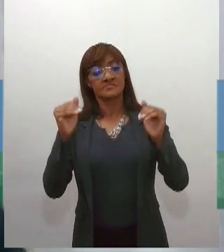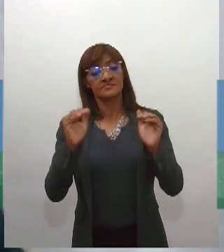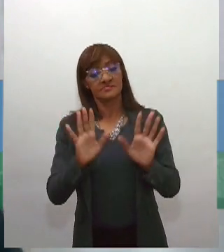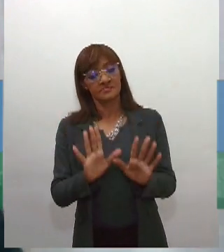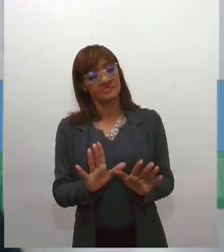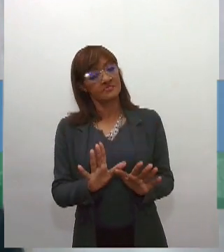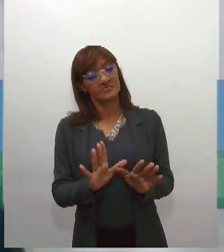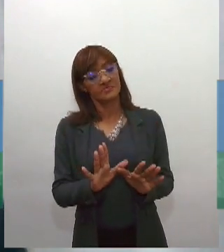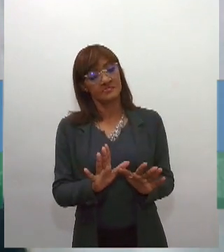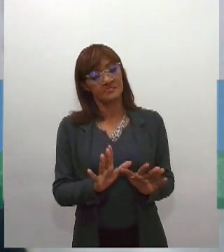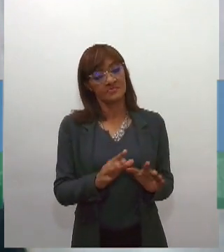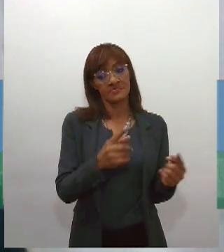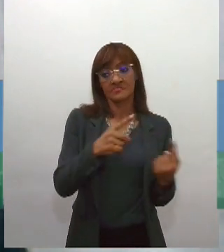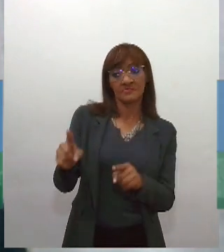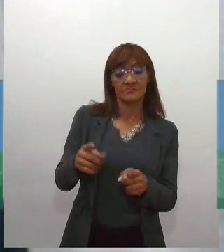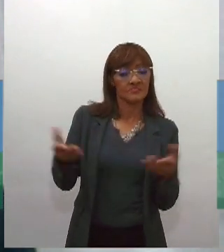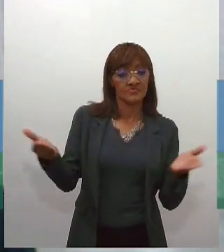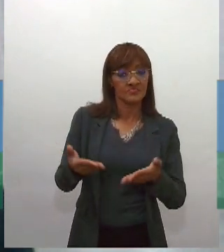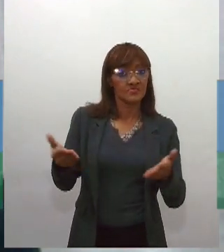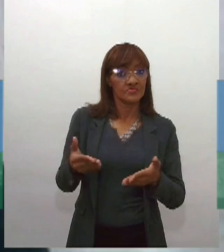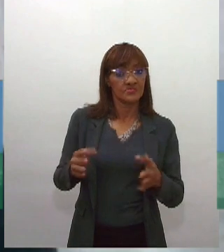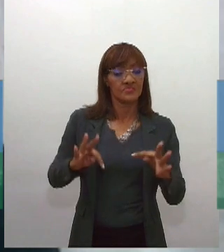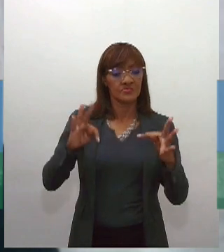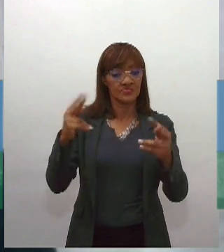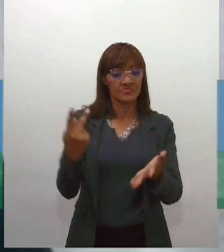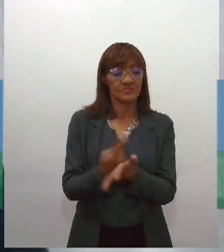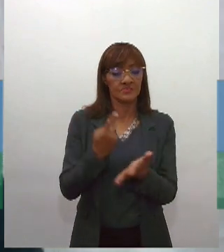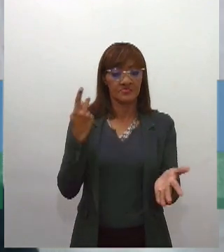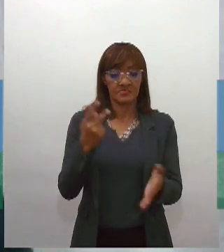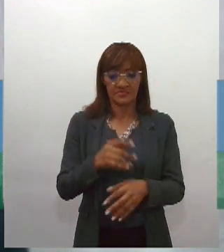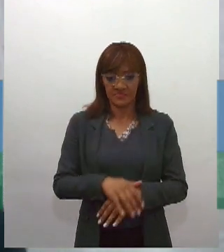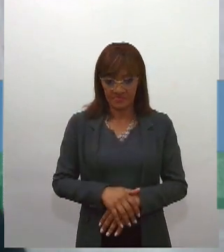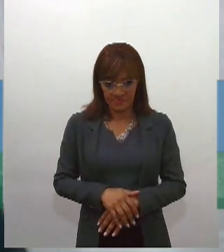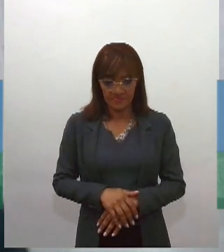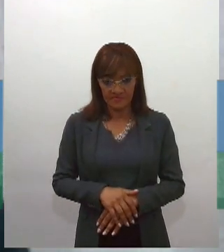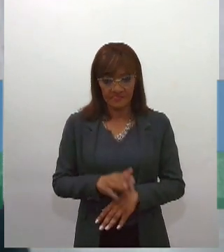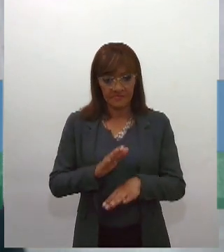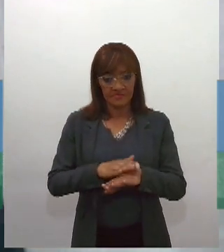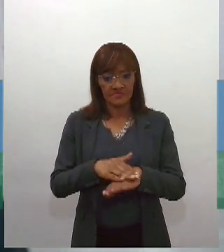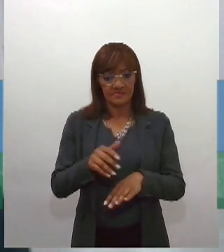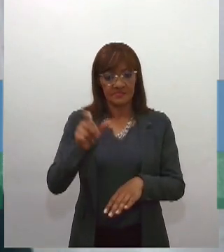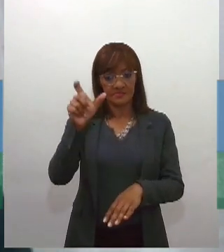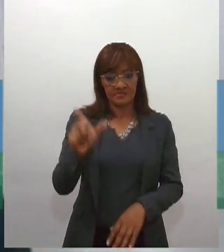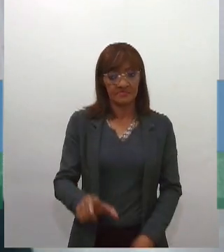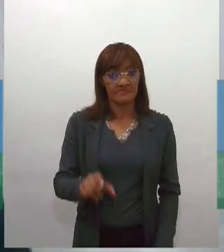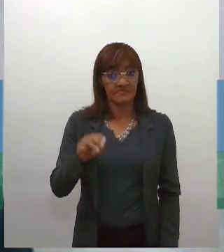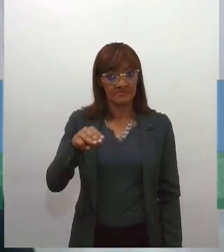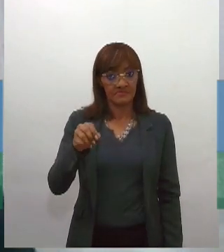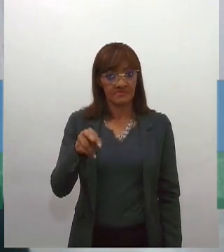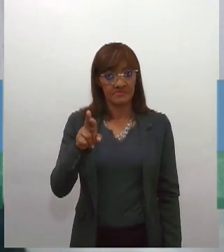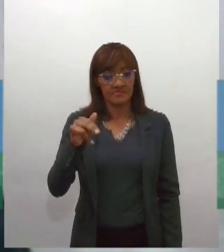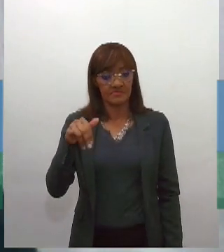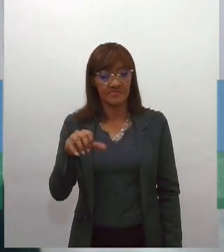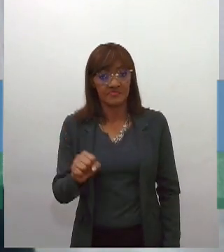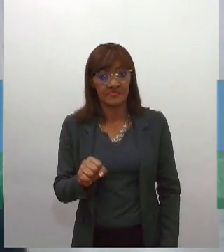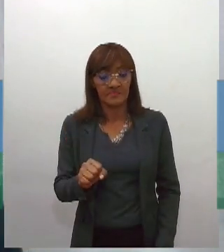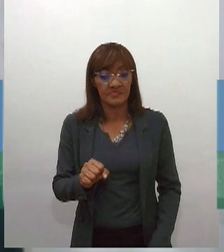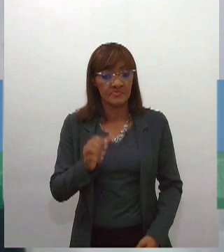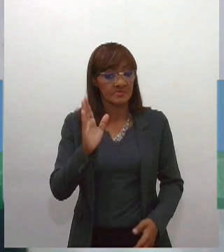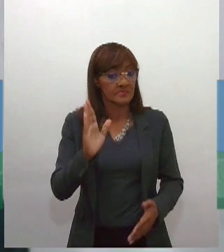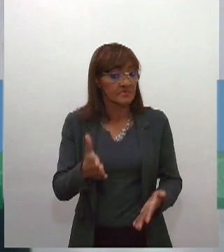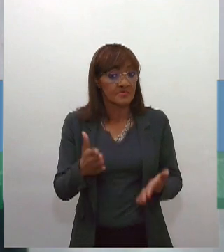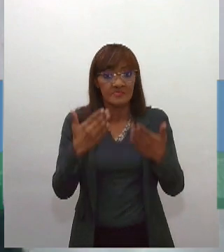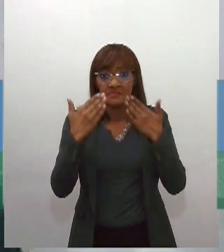diria assim, extremistas, e o Supremo, principalmente pela figura do Alexandre de Moraes, ele se tornou muito visível, conversa de mesa de bar,